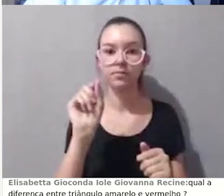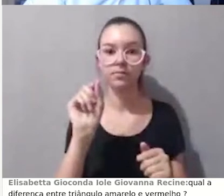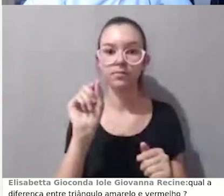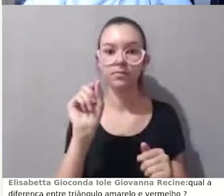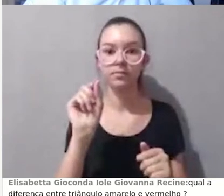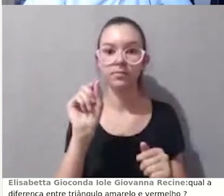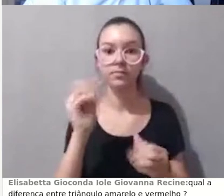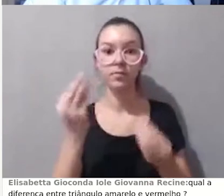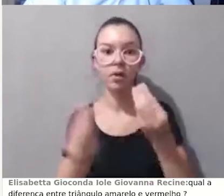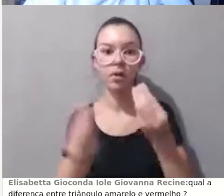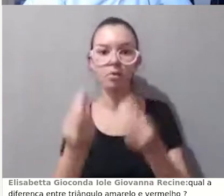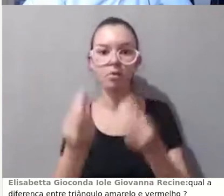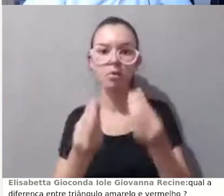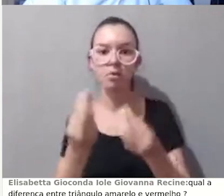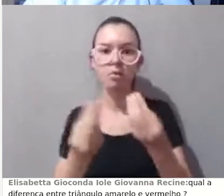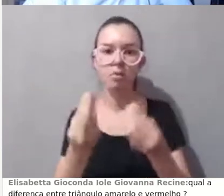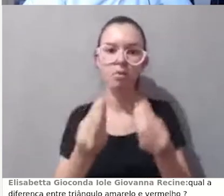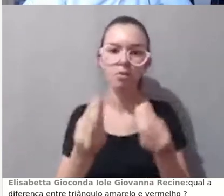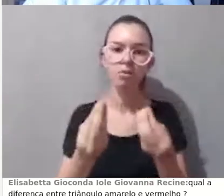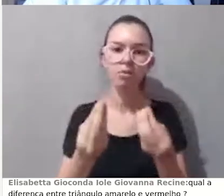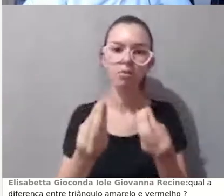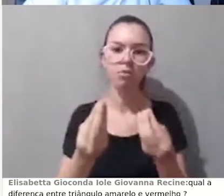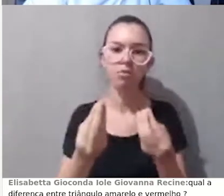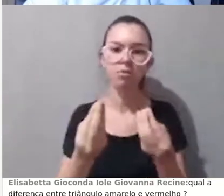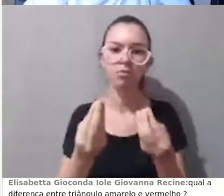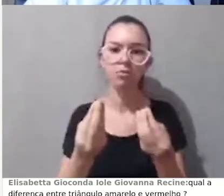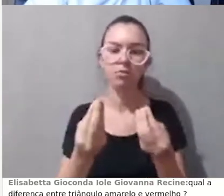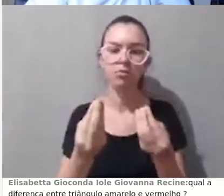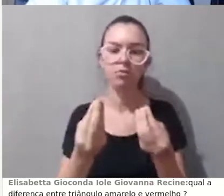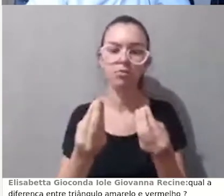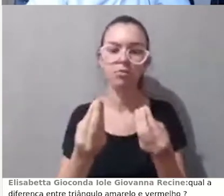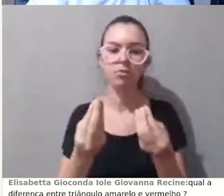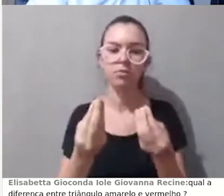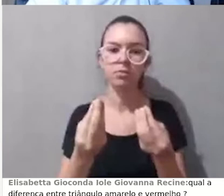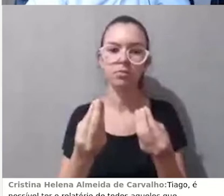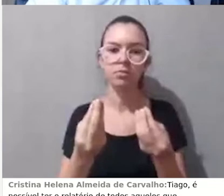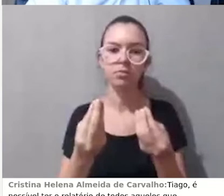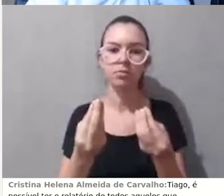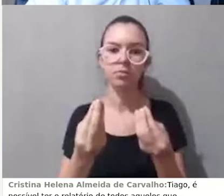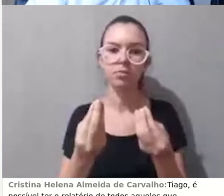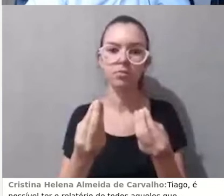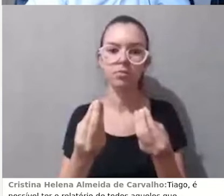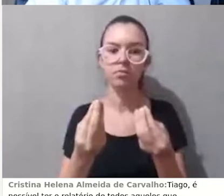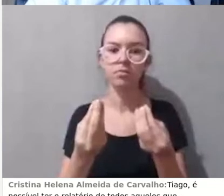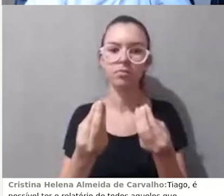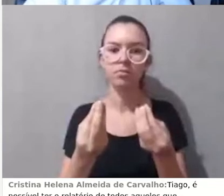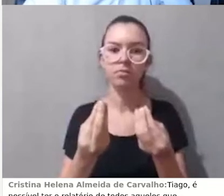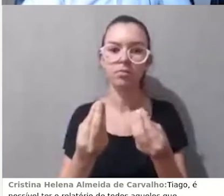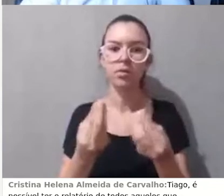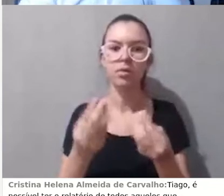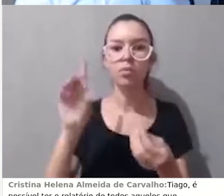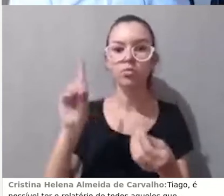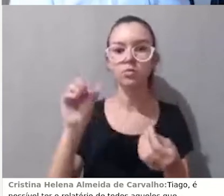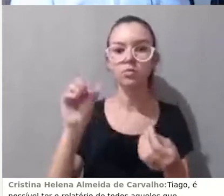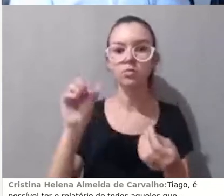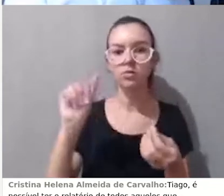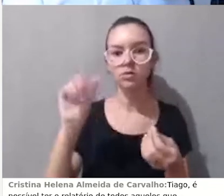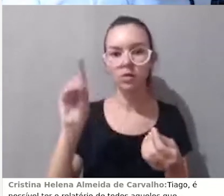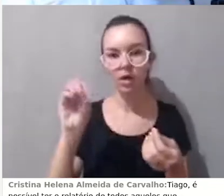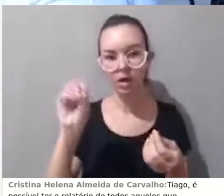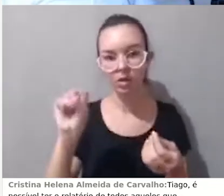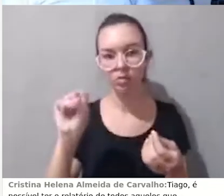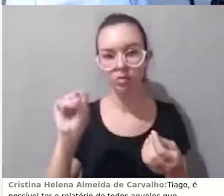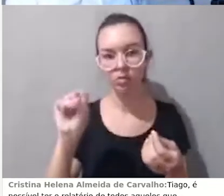educacionais, já tem década, os educadores em geral para estudar o